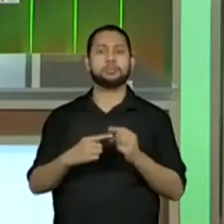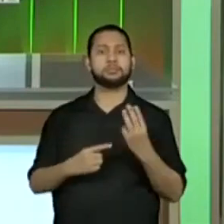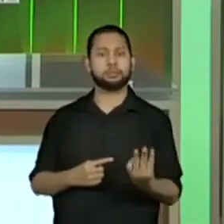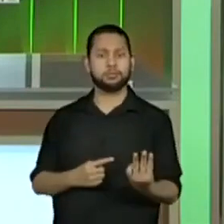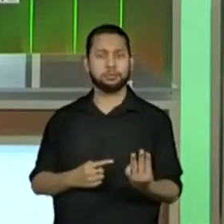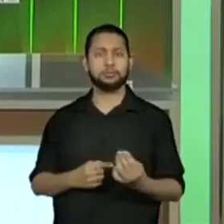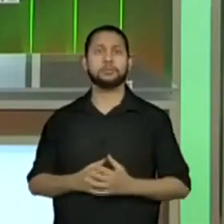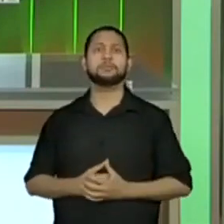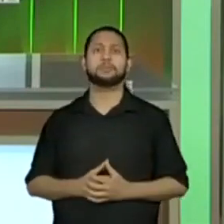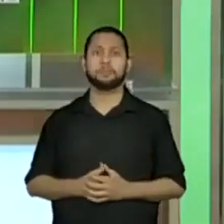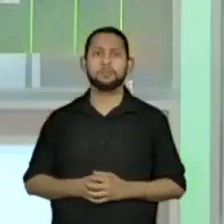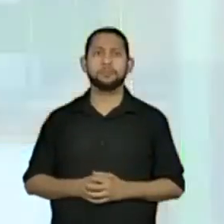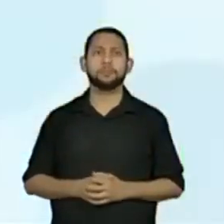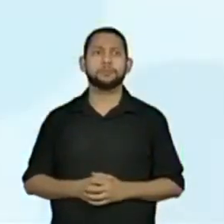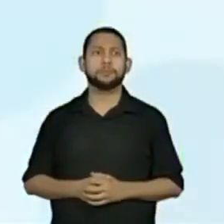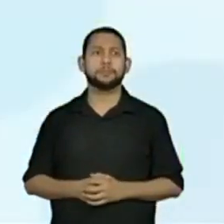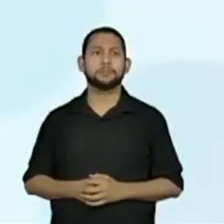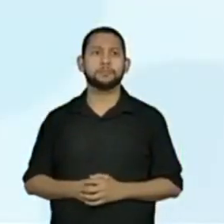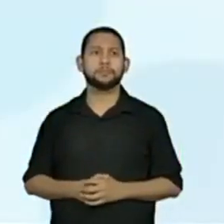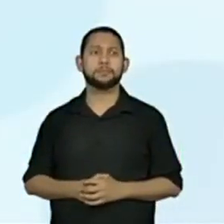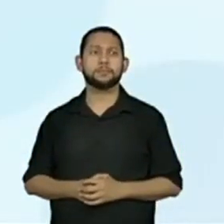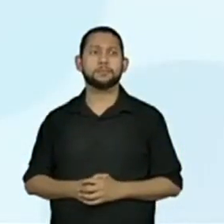3 mais 3.